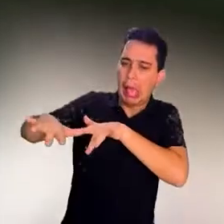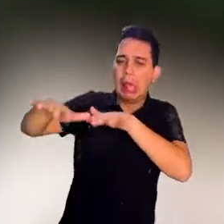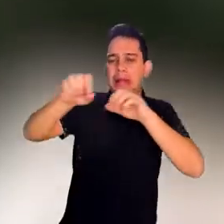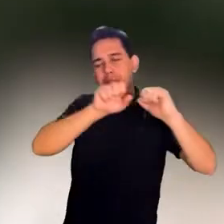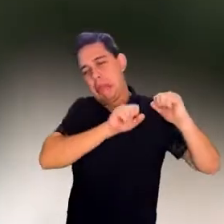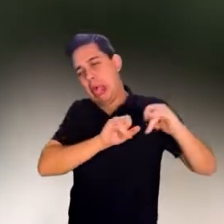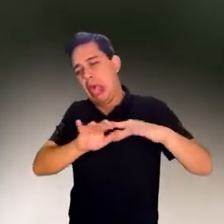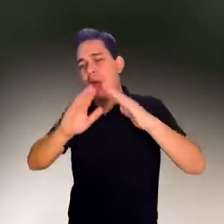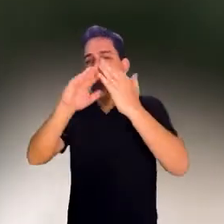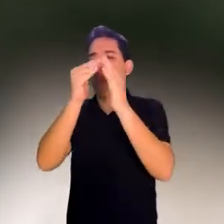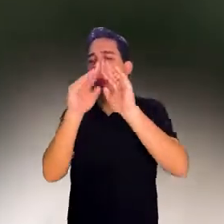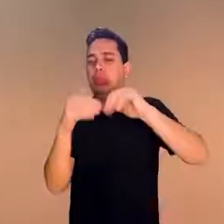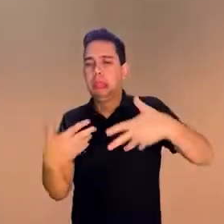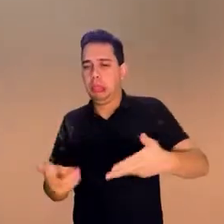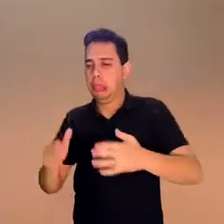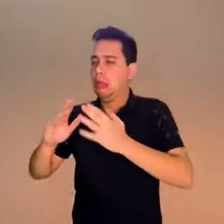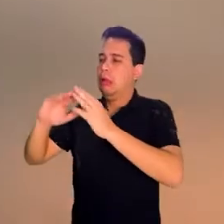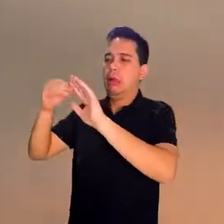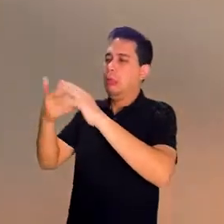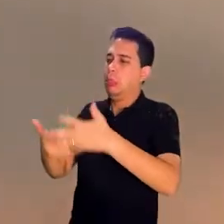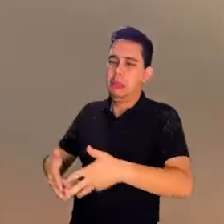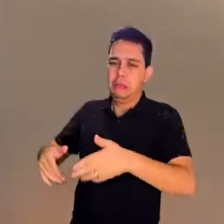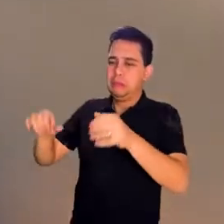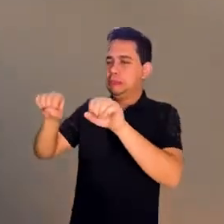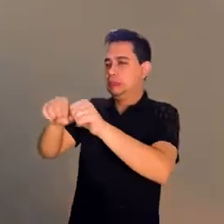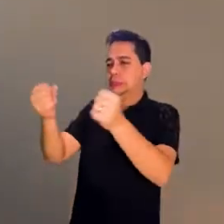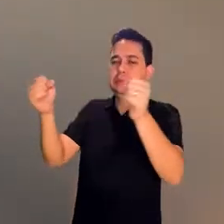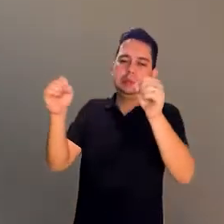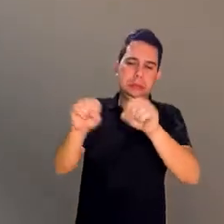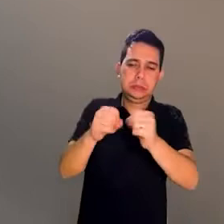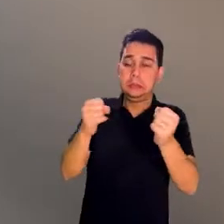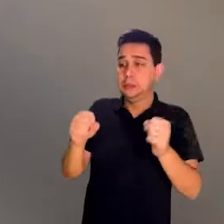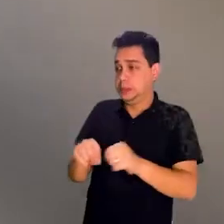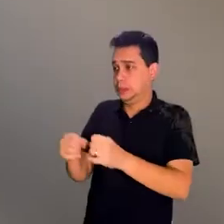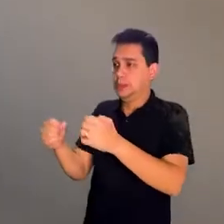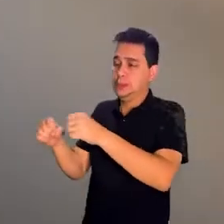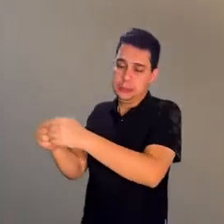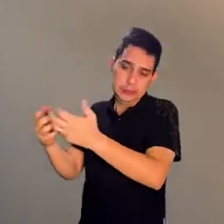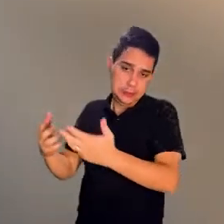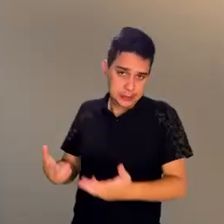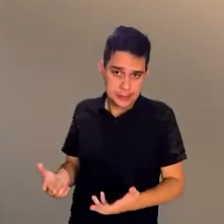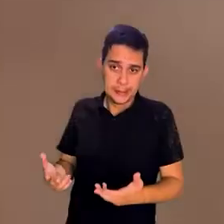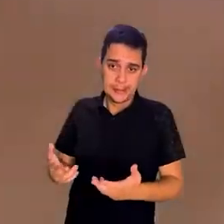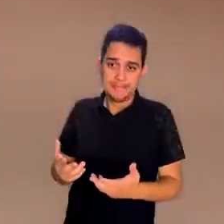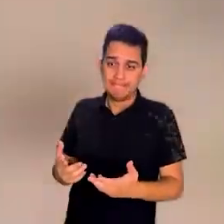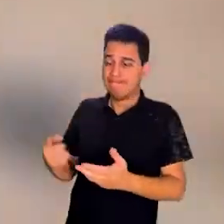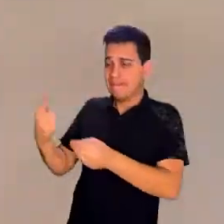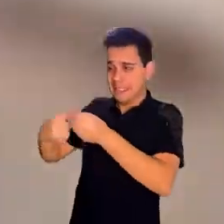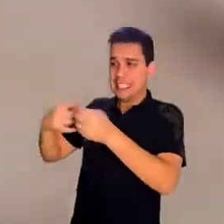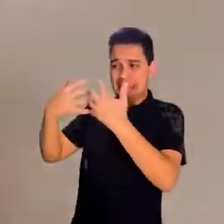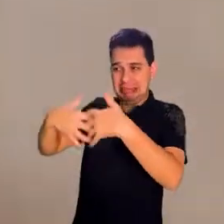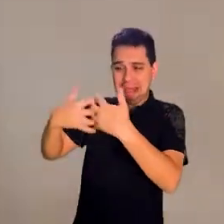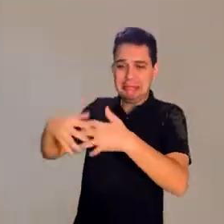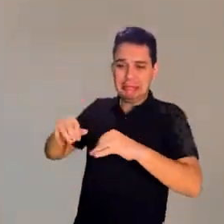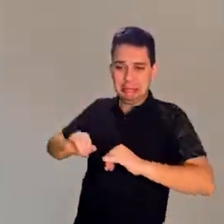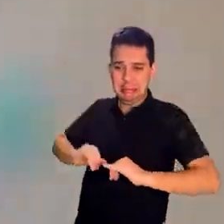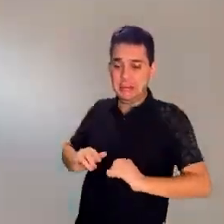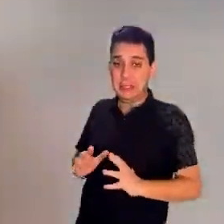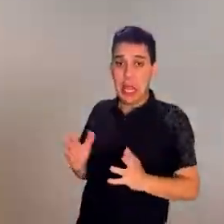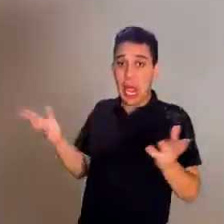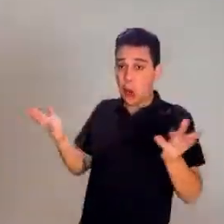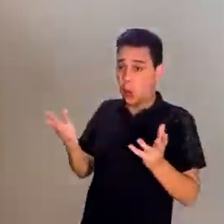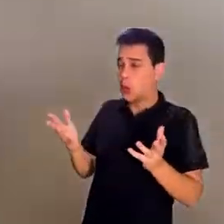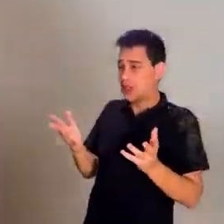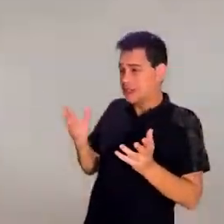toda foi afetada por esse desastre, né? Então, a reconstrução disso agora também vai ser uma coisa complicada.